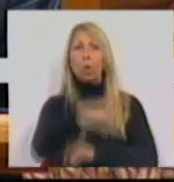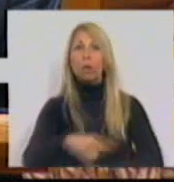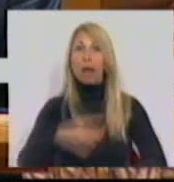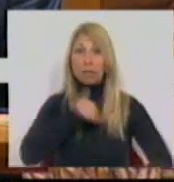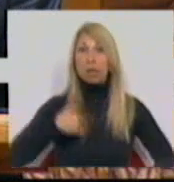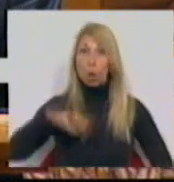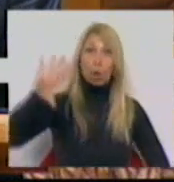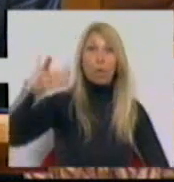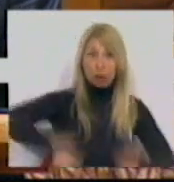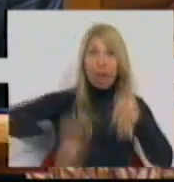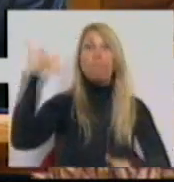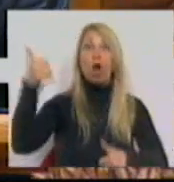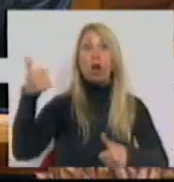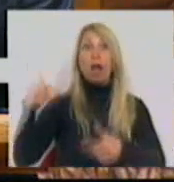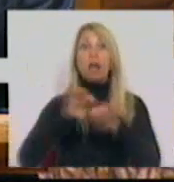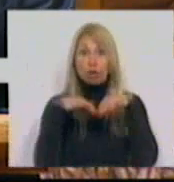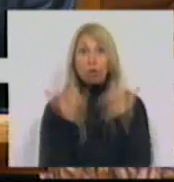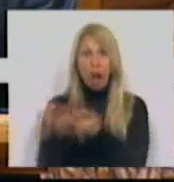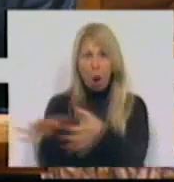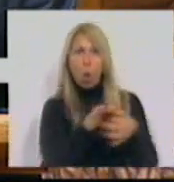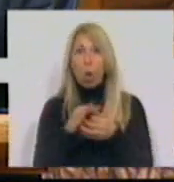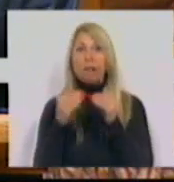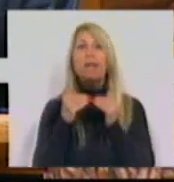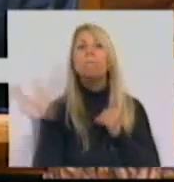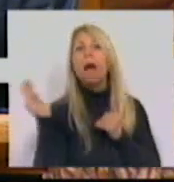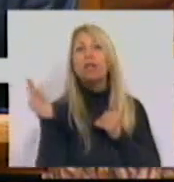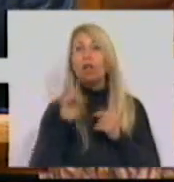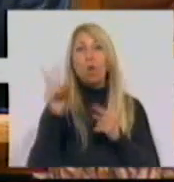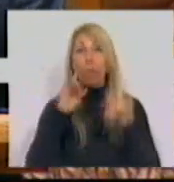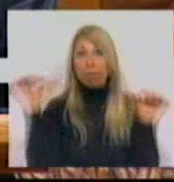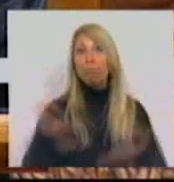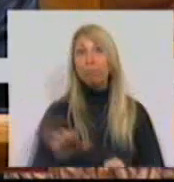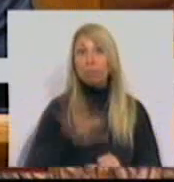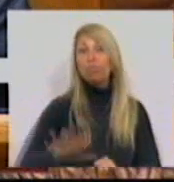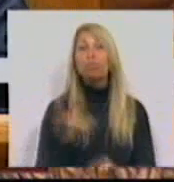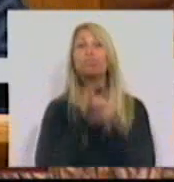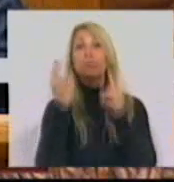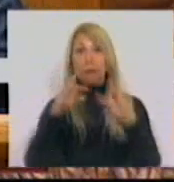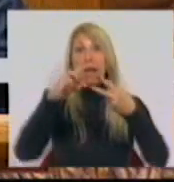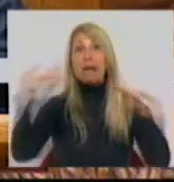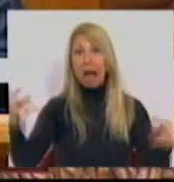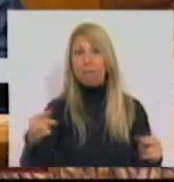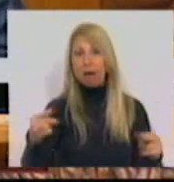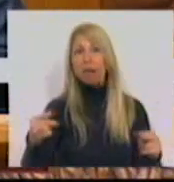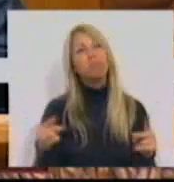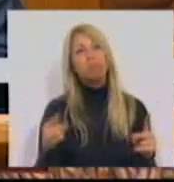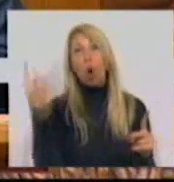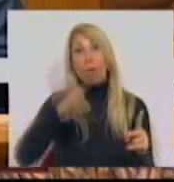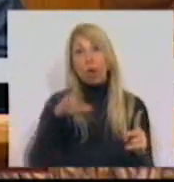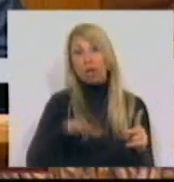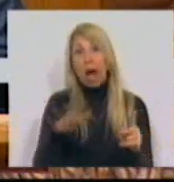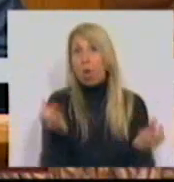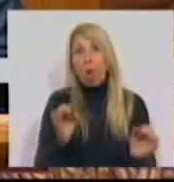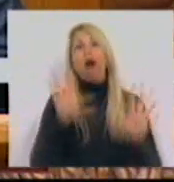coesa a nossa sociedade. E não está a pior nesta situação, porque a Câmara Municipal, sem obrigações desta área, teve a